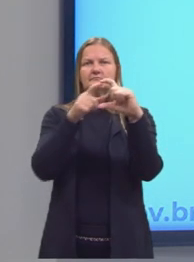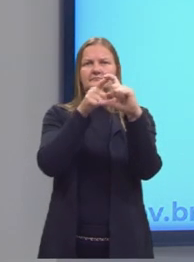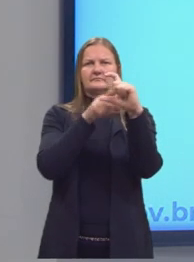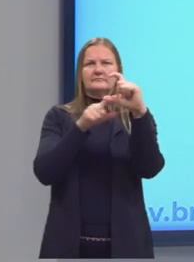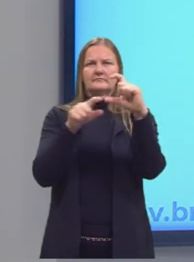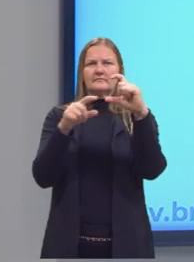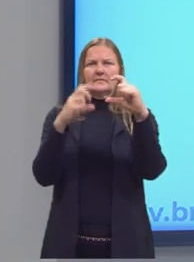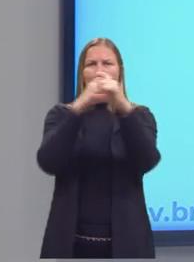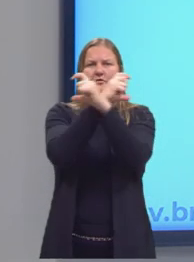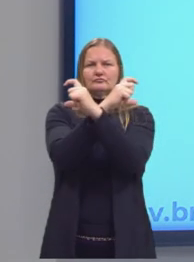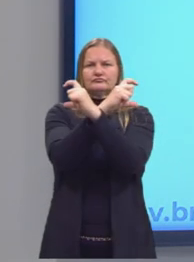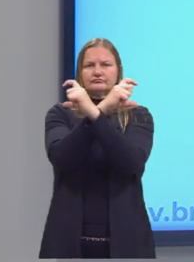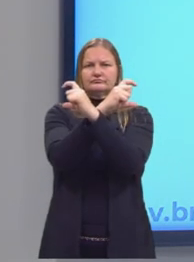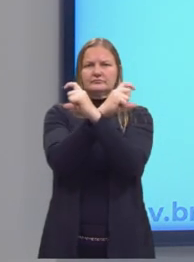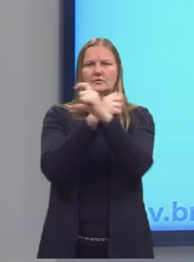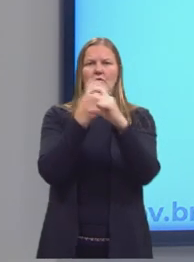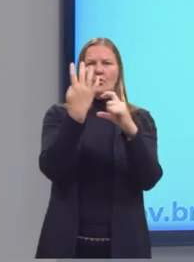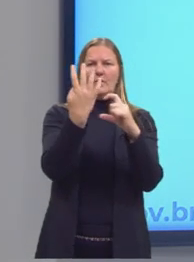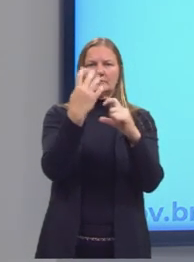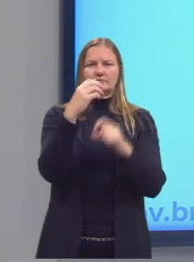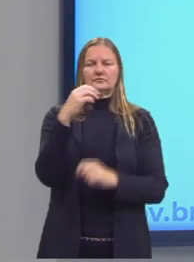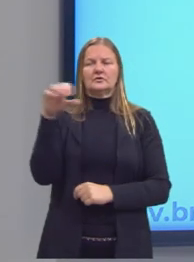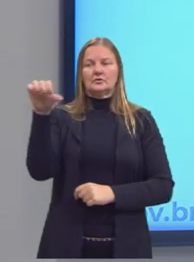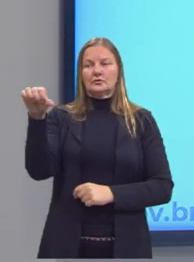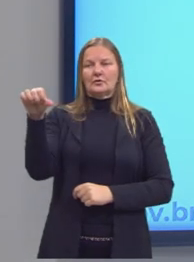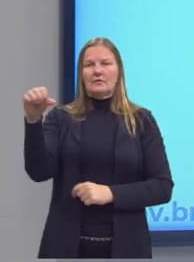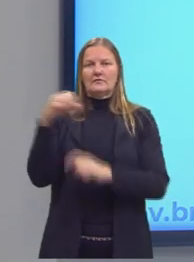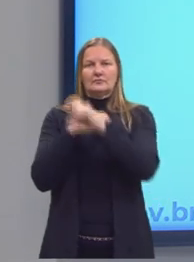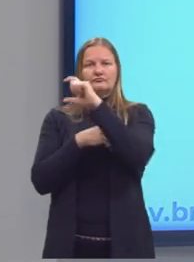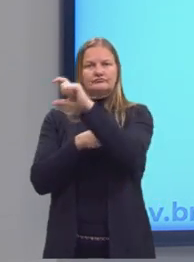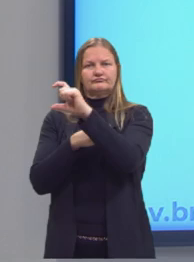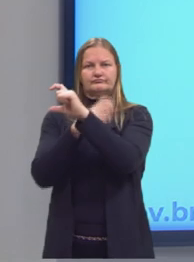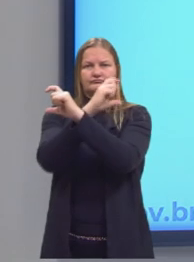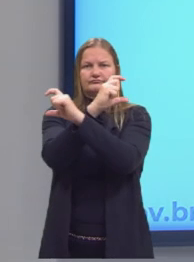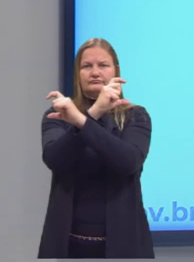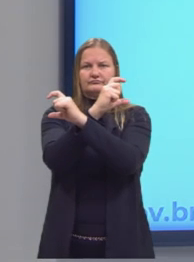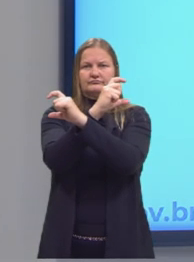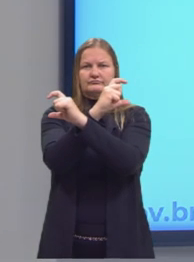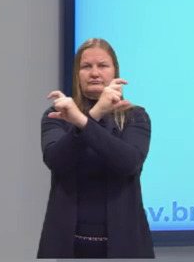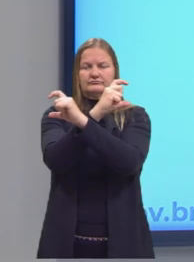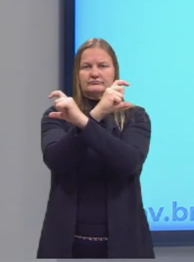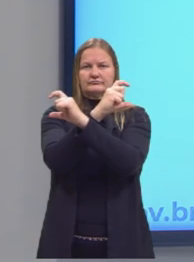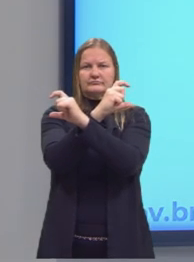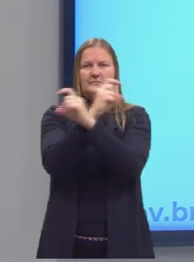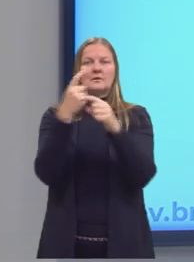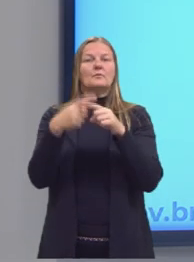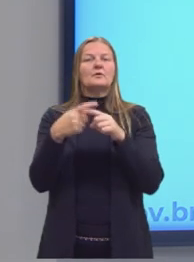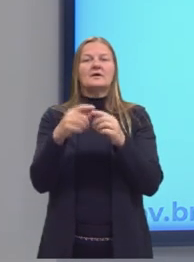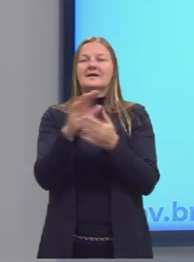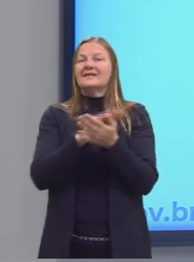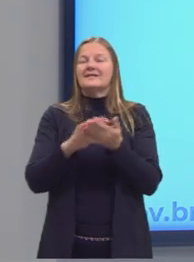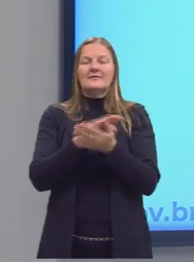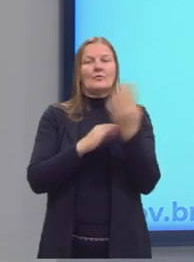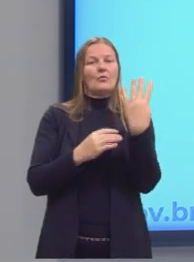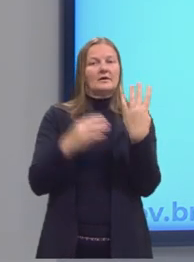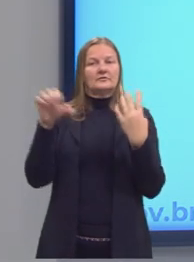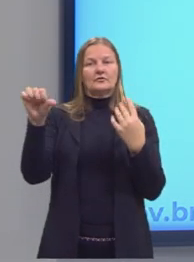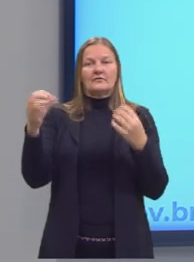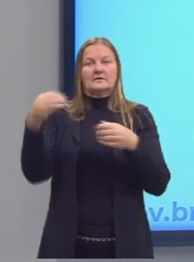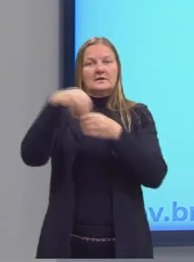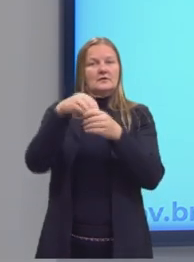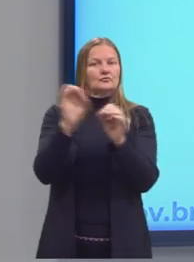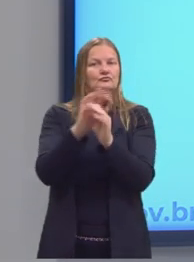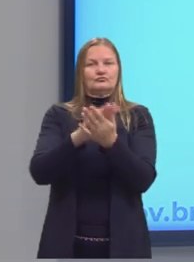viradinho para fora no 4 e o colchete viradinho para fora no 9, para representar que nenhum deles está